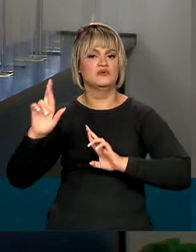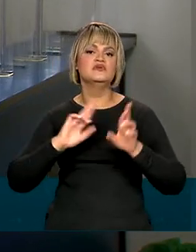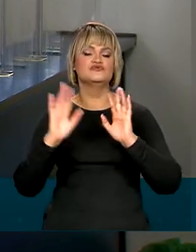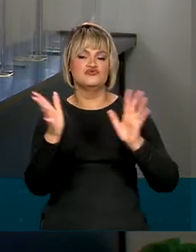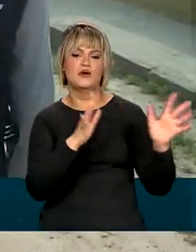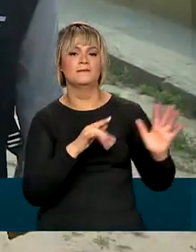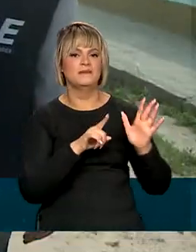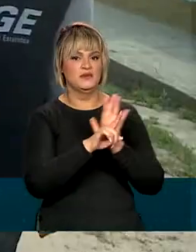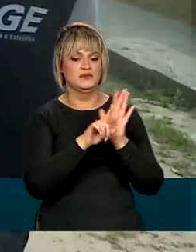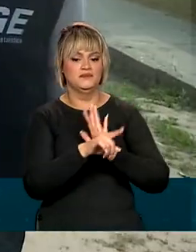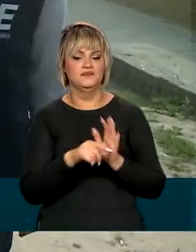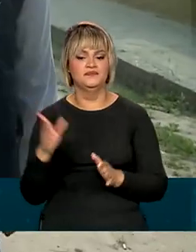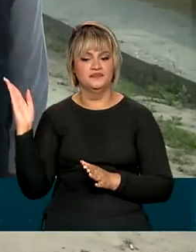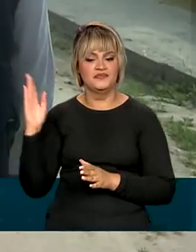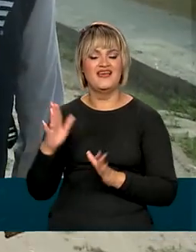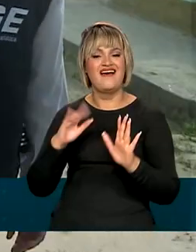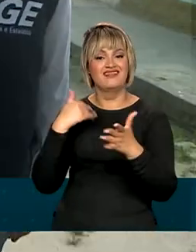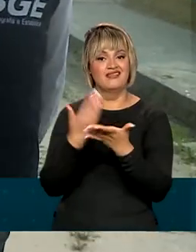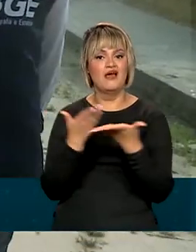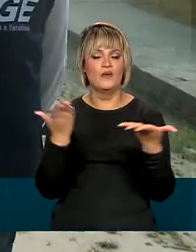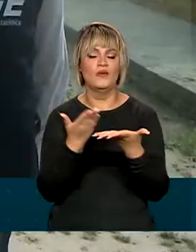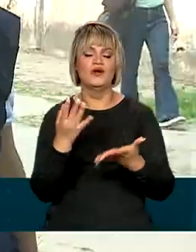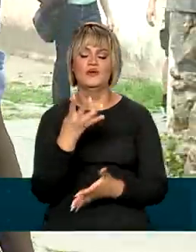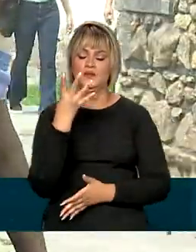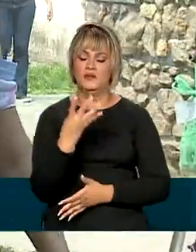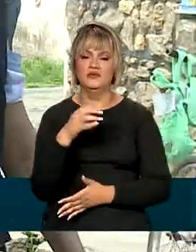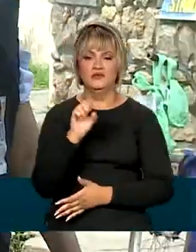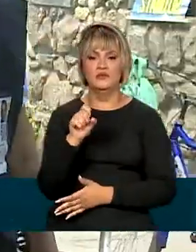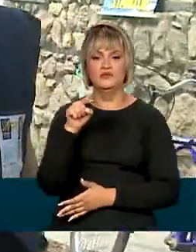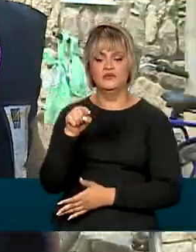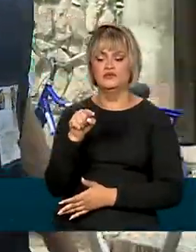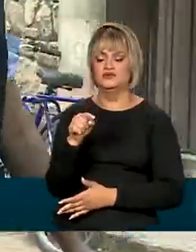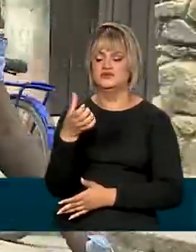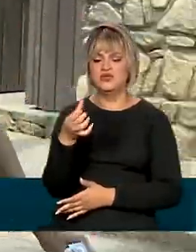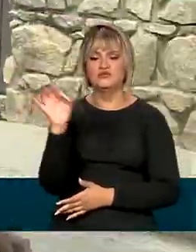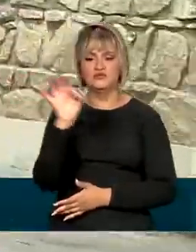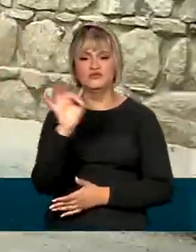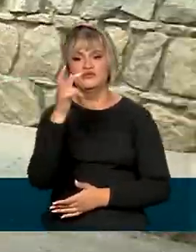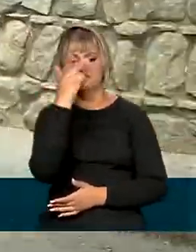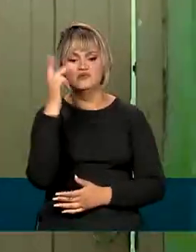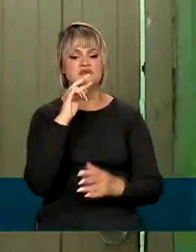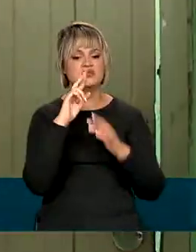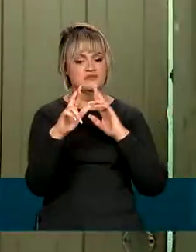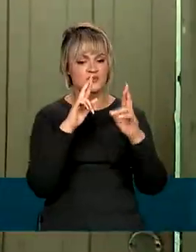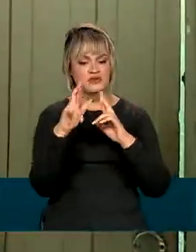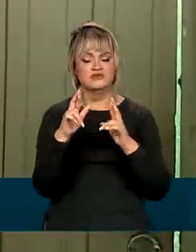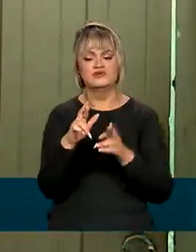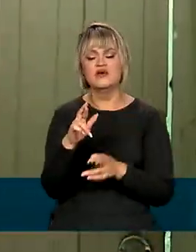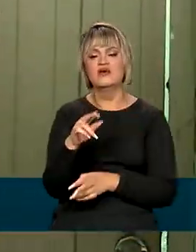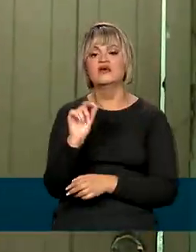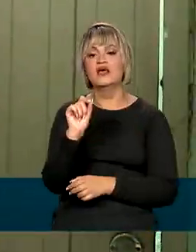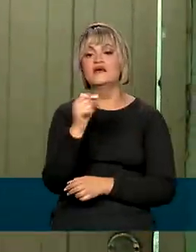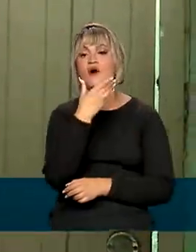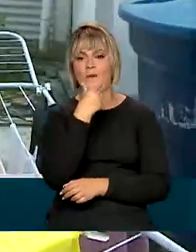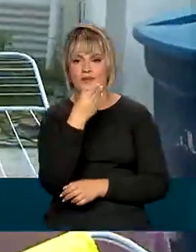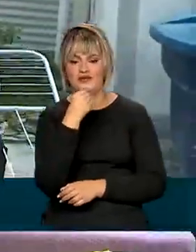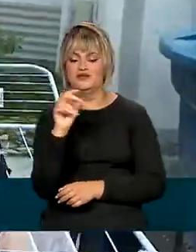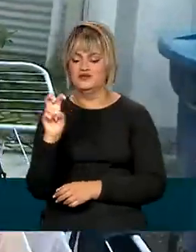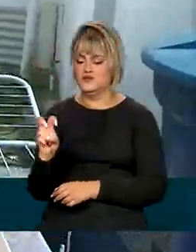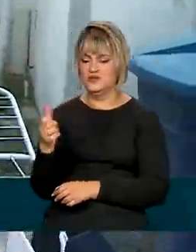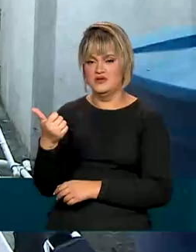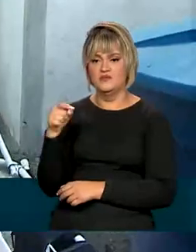recenseada. Até o momento, 48,3% das pessoas que responderam à pesquisa são homens e 51